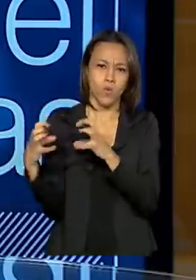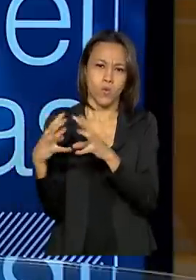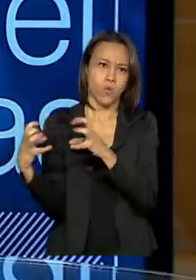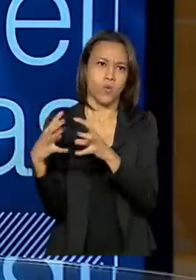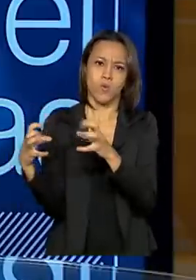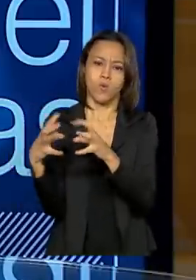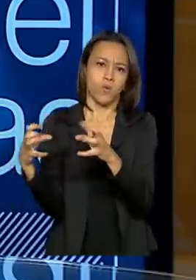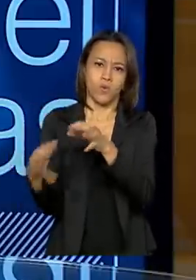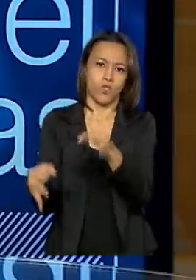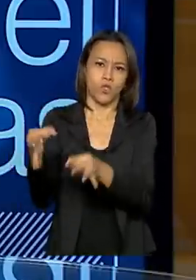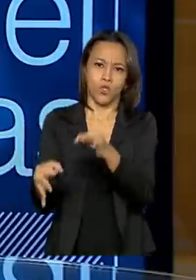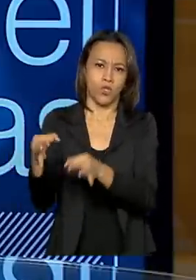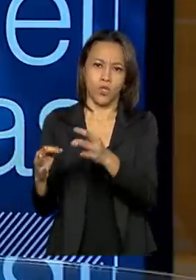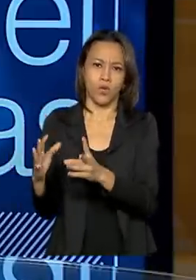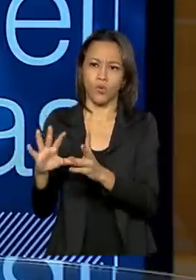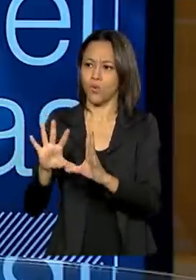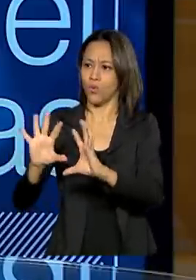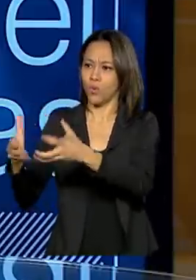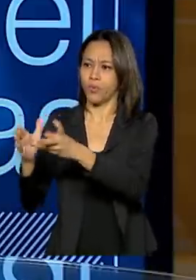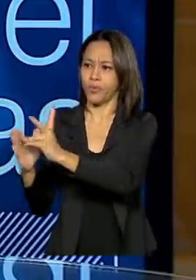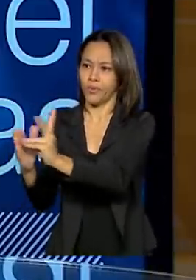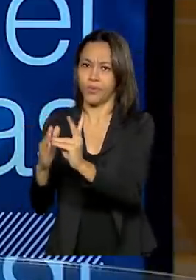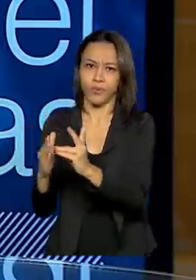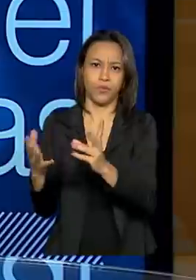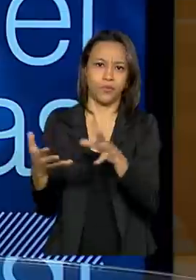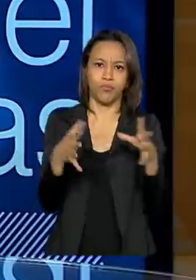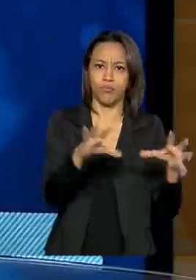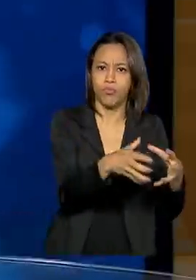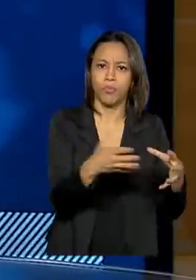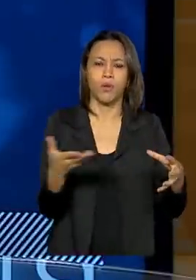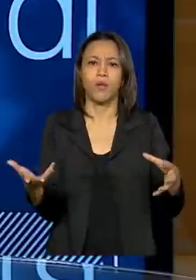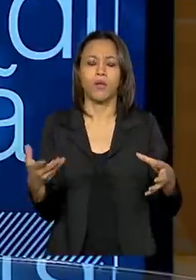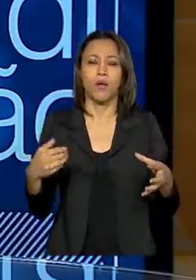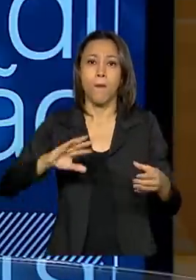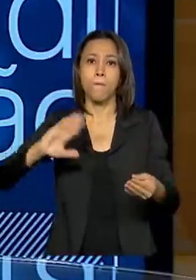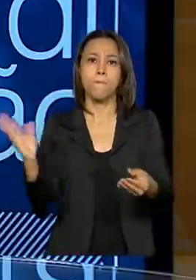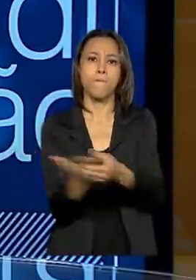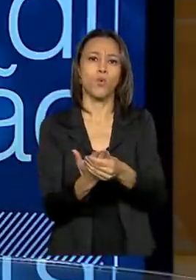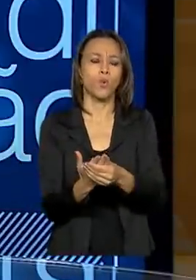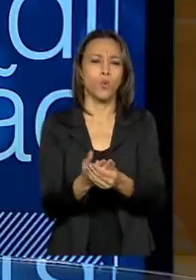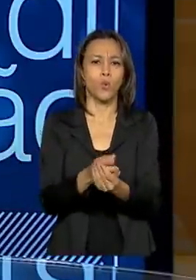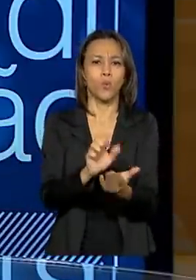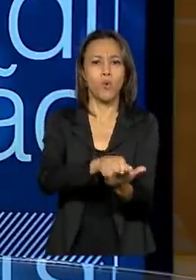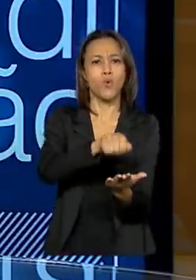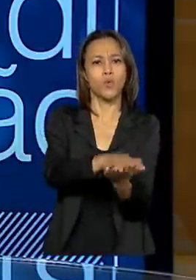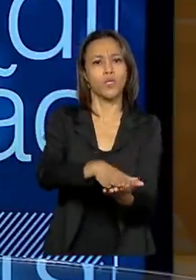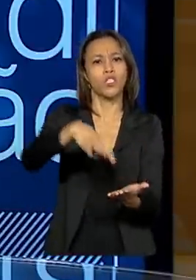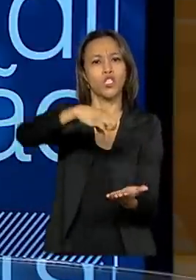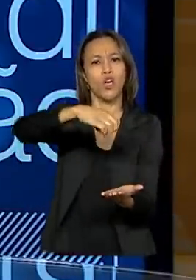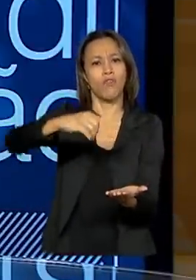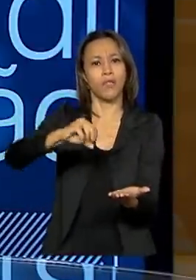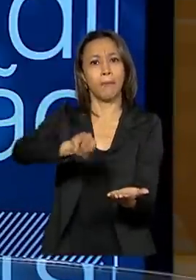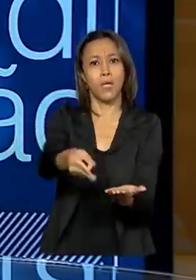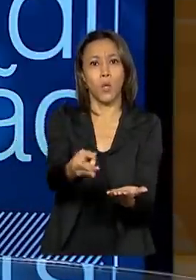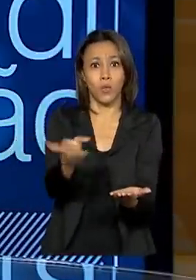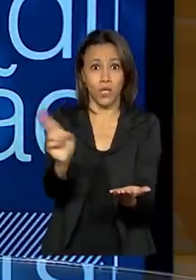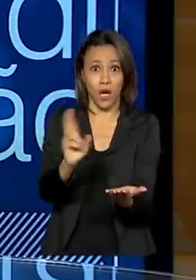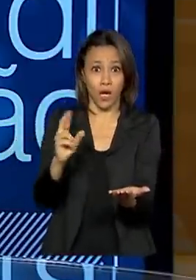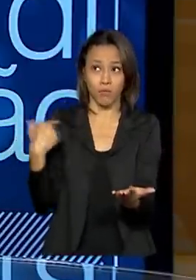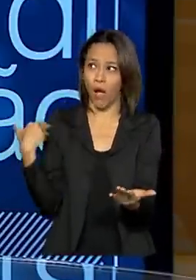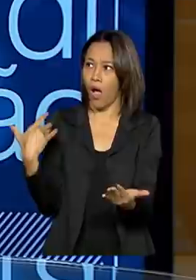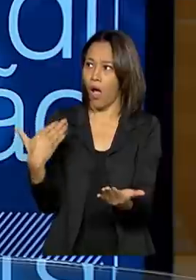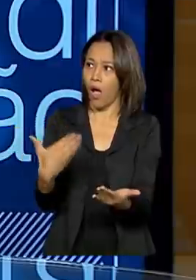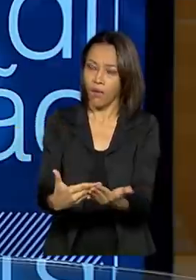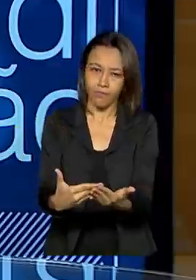envolvendo indígenas nós realizamos o acordo da monta de 90 milhões de reais que vai